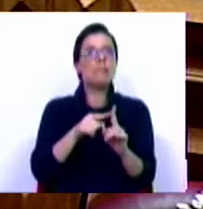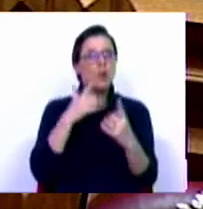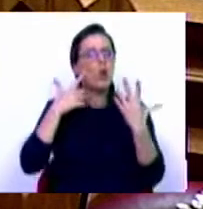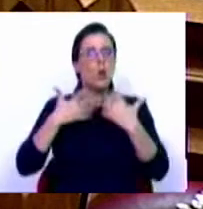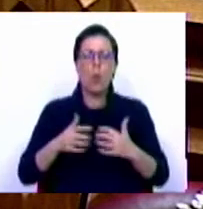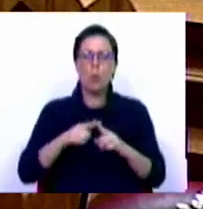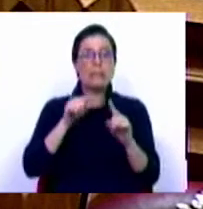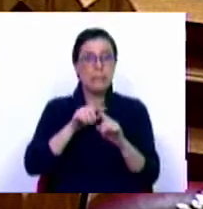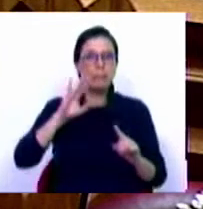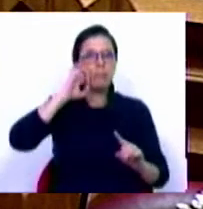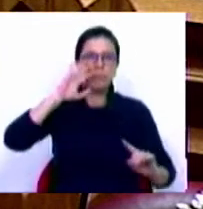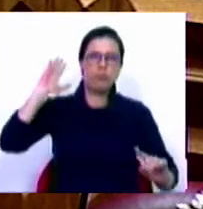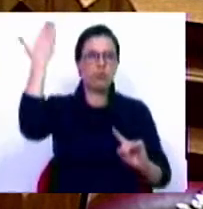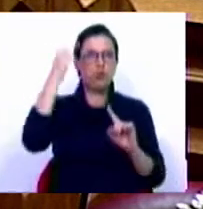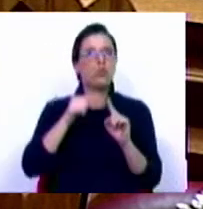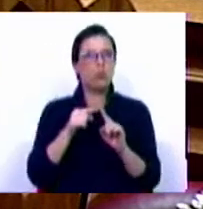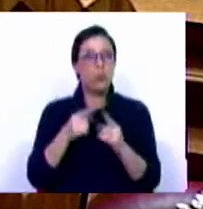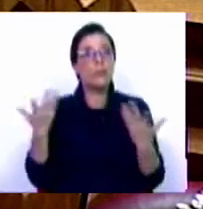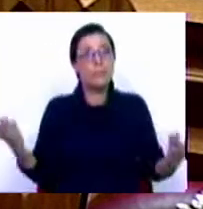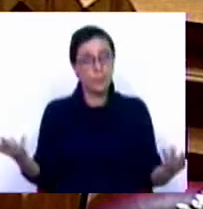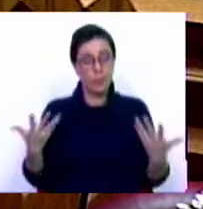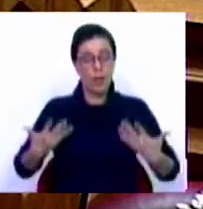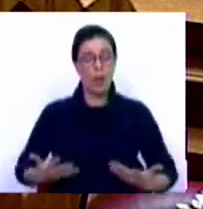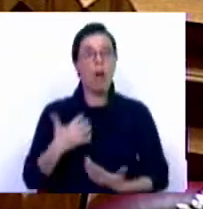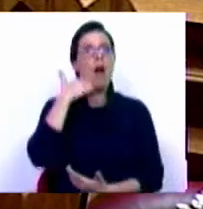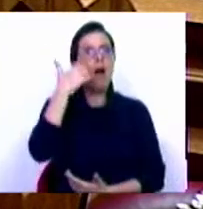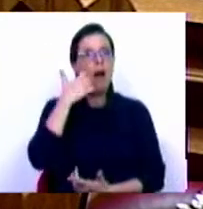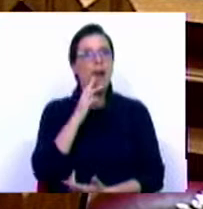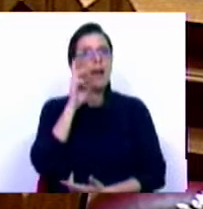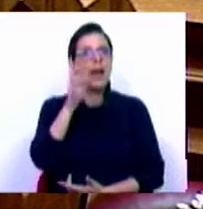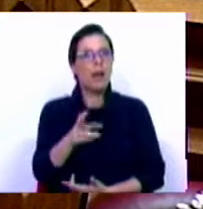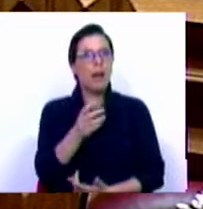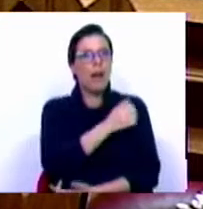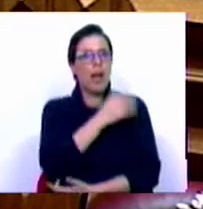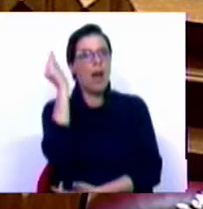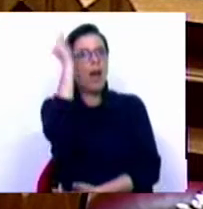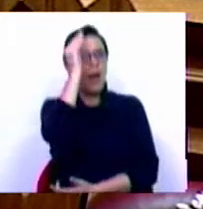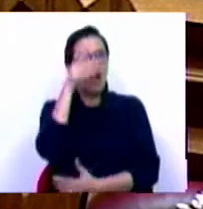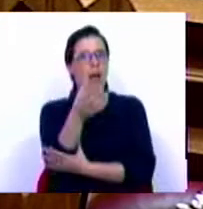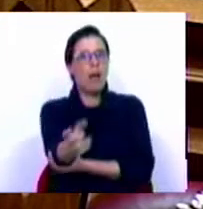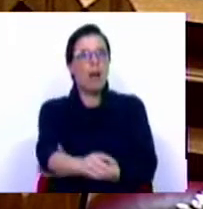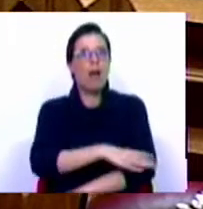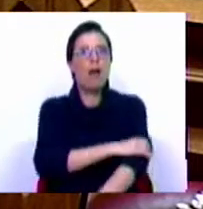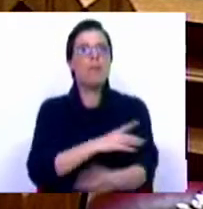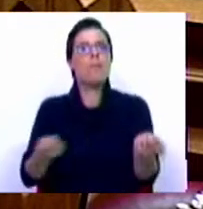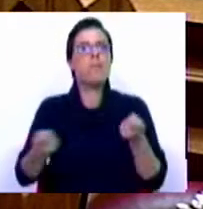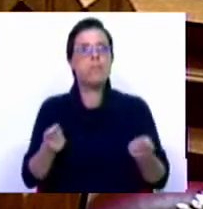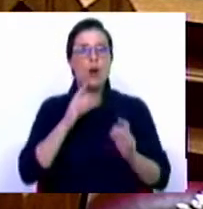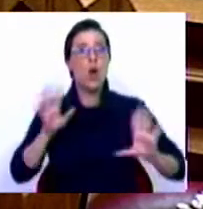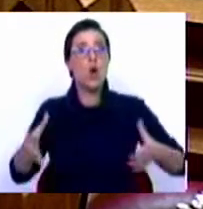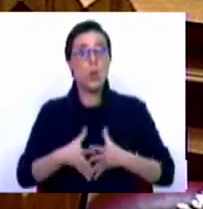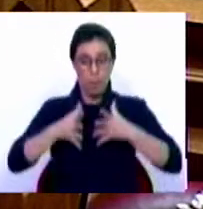um dos sectores mais afetados. Neste caso, com a agravante da resposta dada pela Casa do Alentejo ser dirigida para grandes